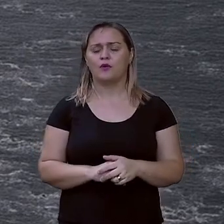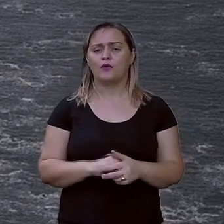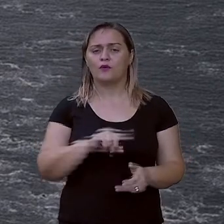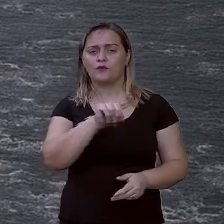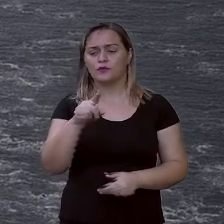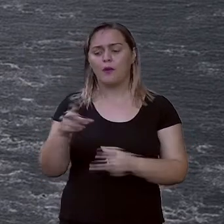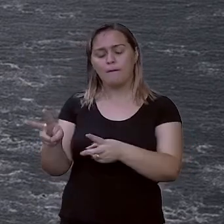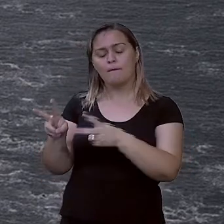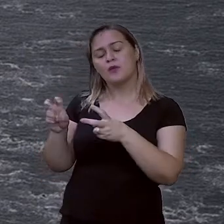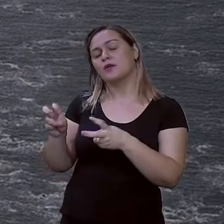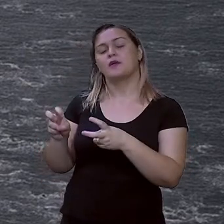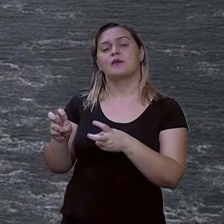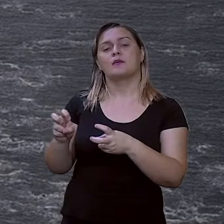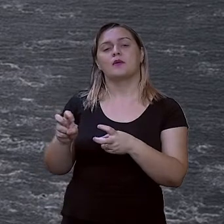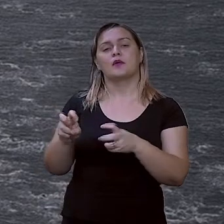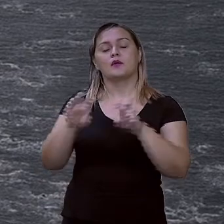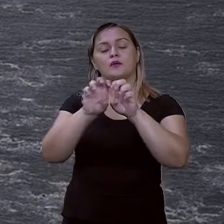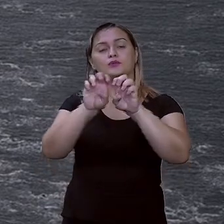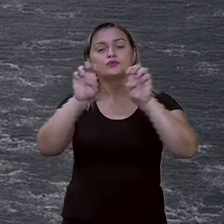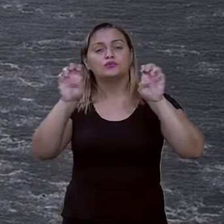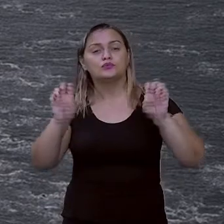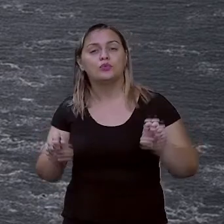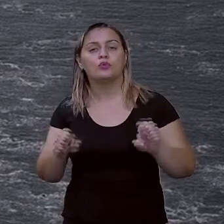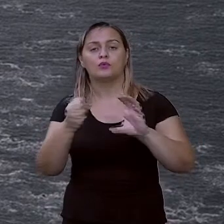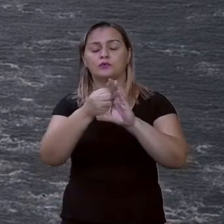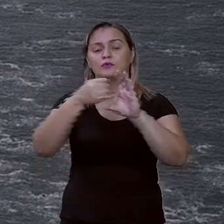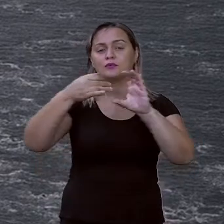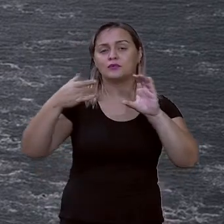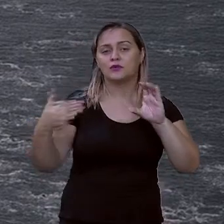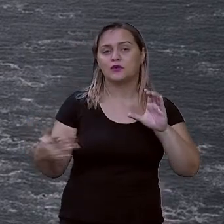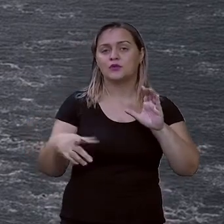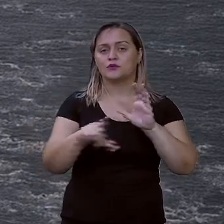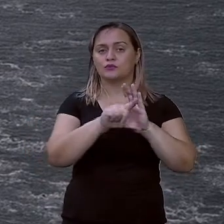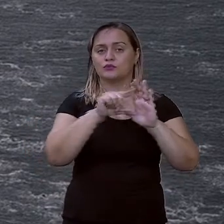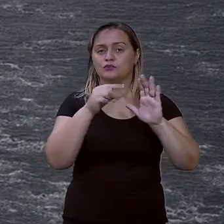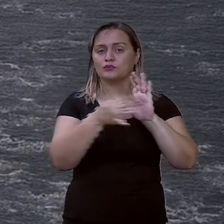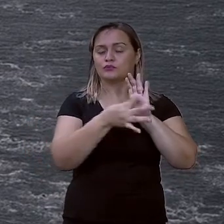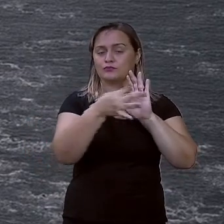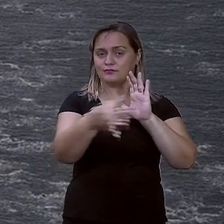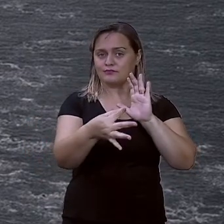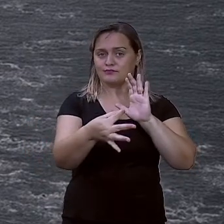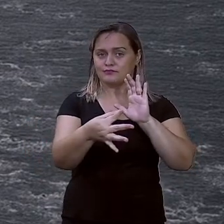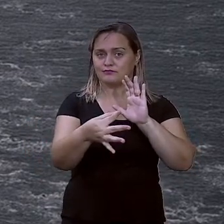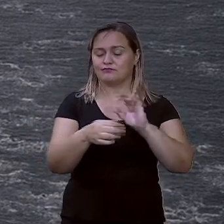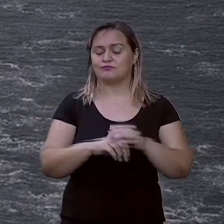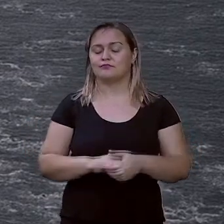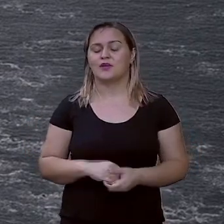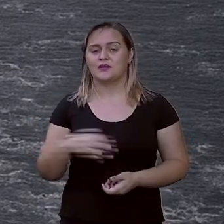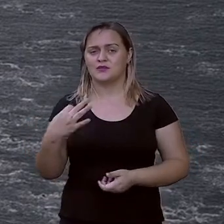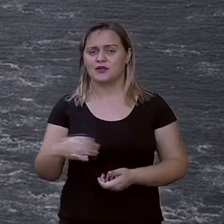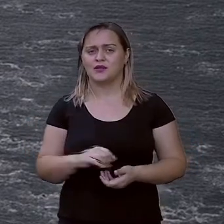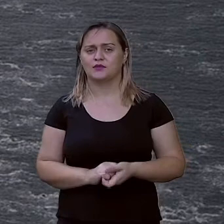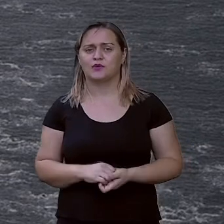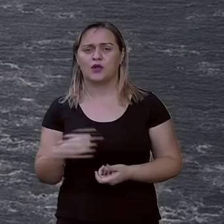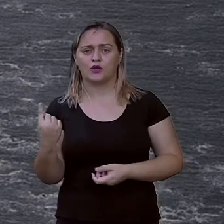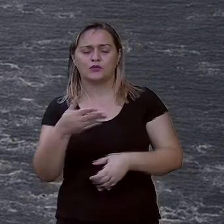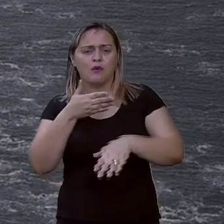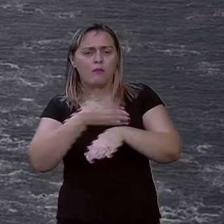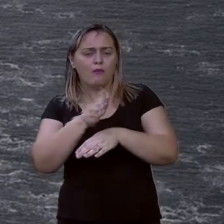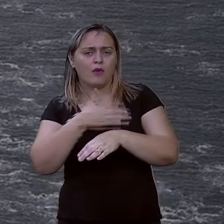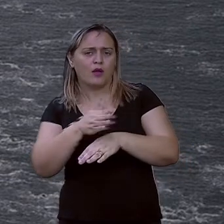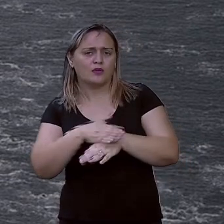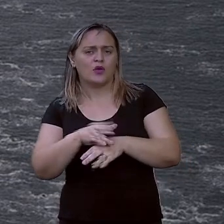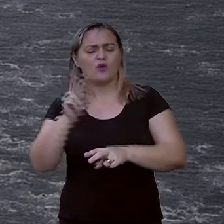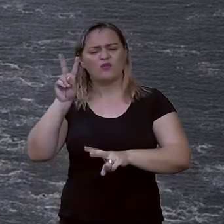características que trabalhamos aqui hoje. E essa, como eu já falei, vai ser a nossa prática de hoje. Mas eu não vou ficar lendo